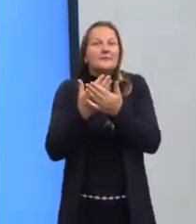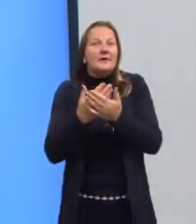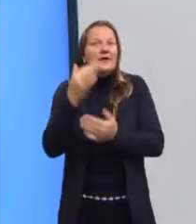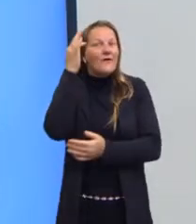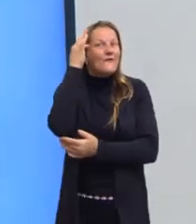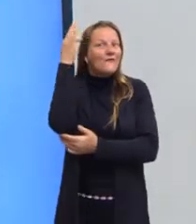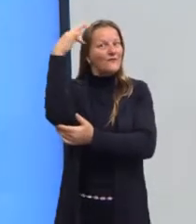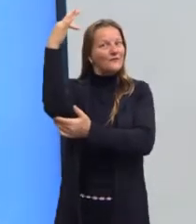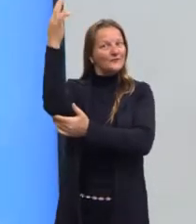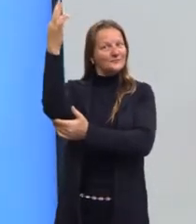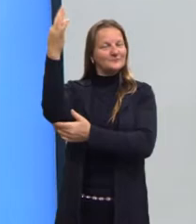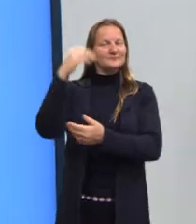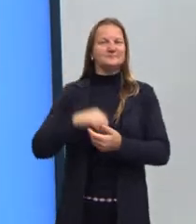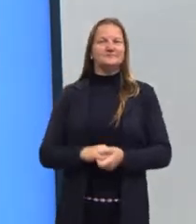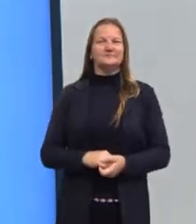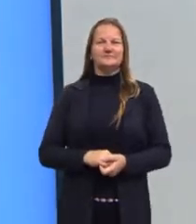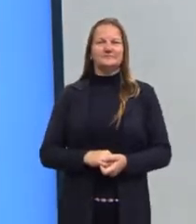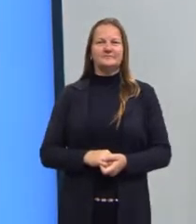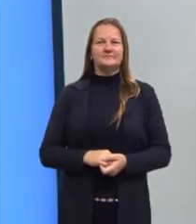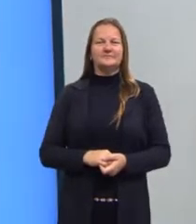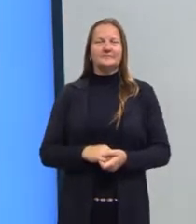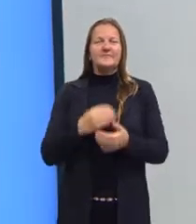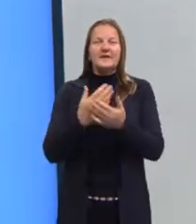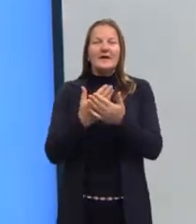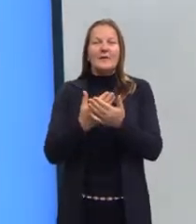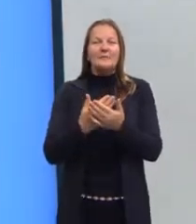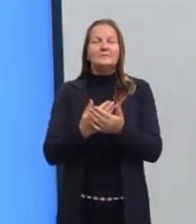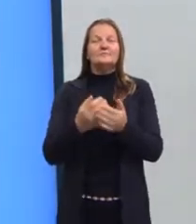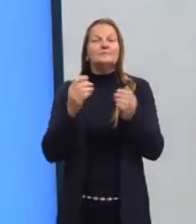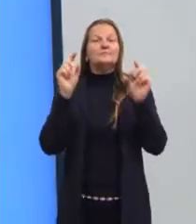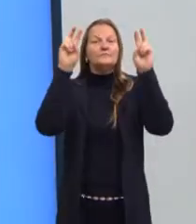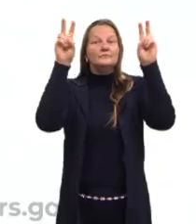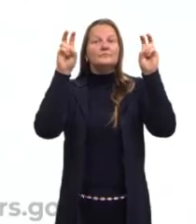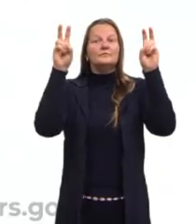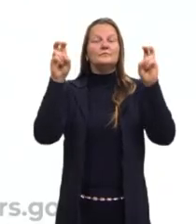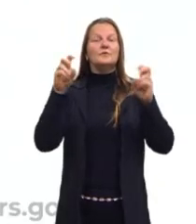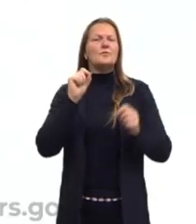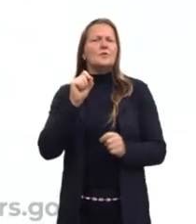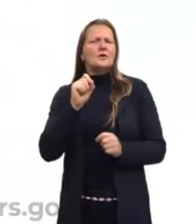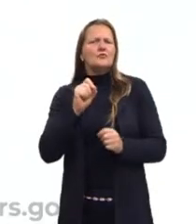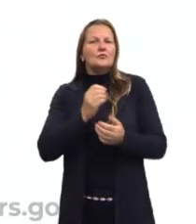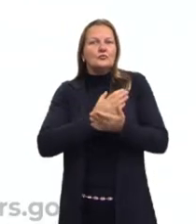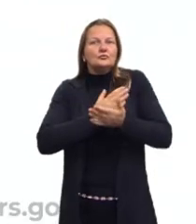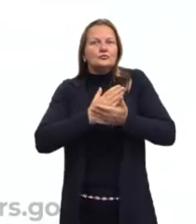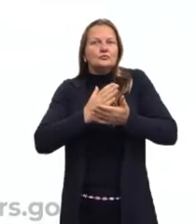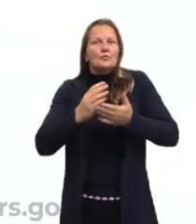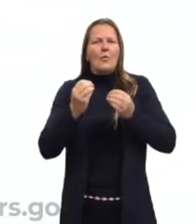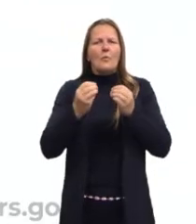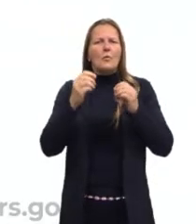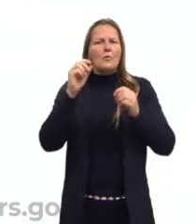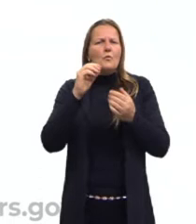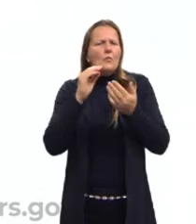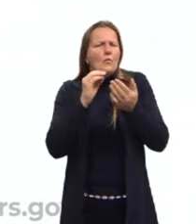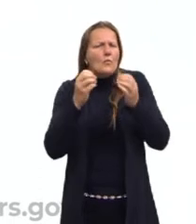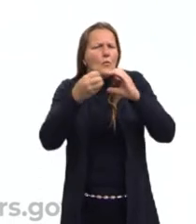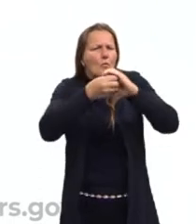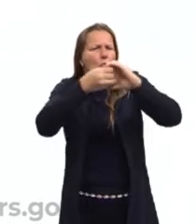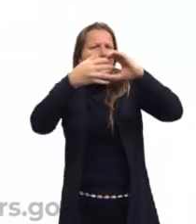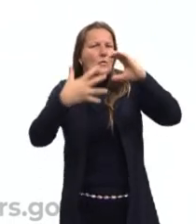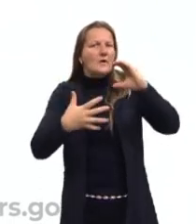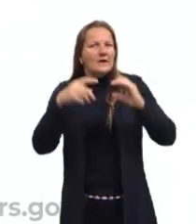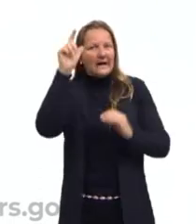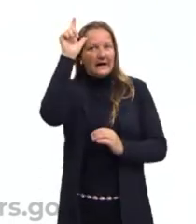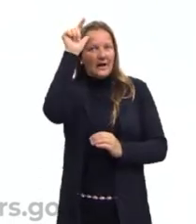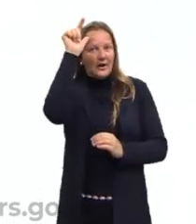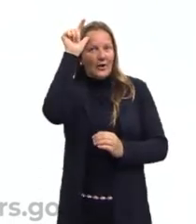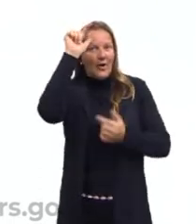filosofia. E a nossa aula de hoje vai tratar sobre princípios da lógica. Vamos entender um pouco como